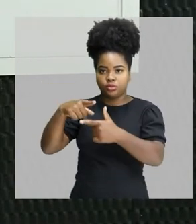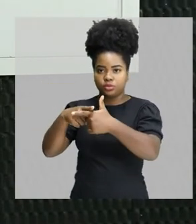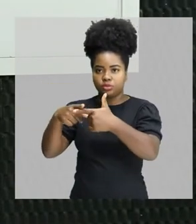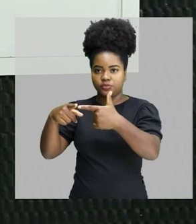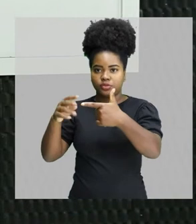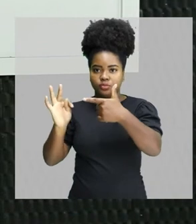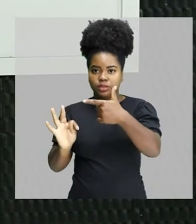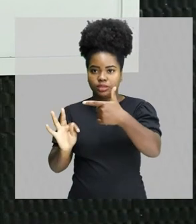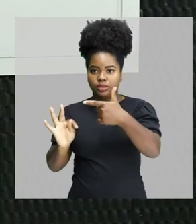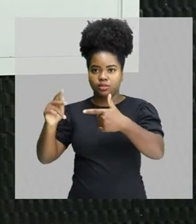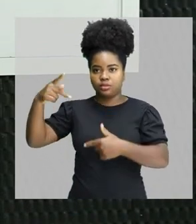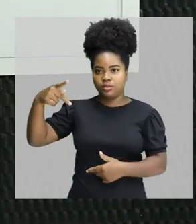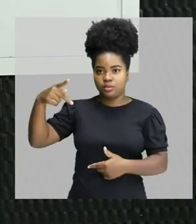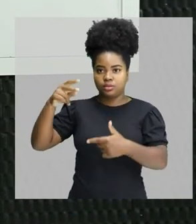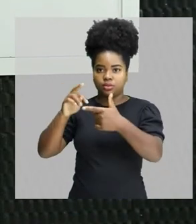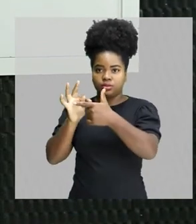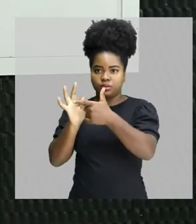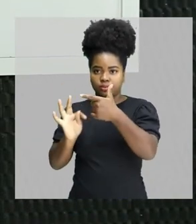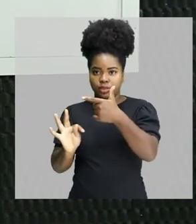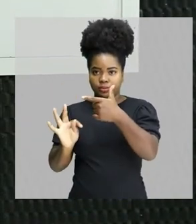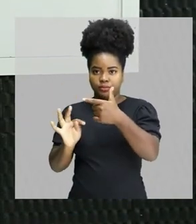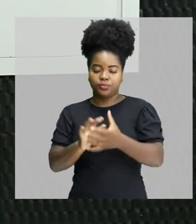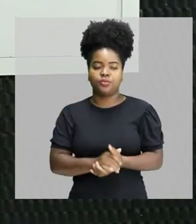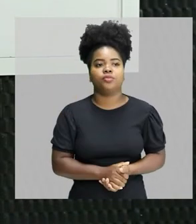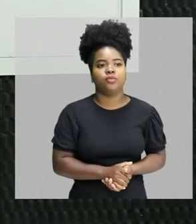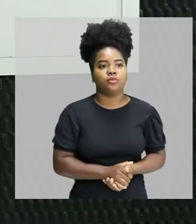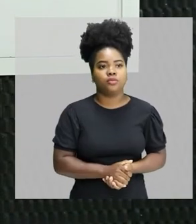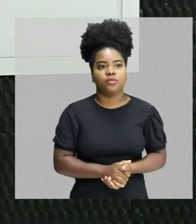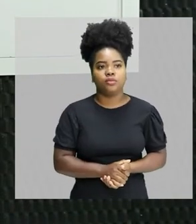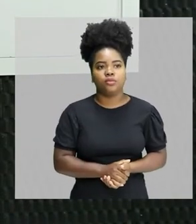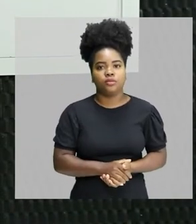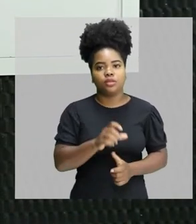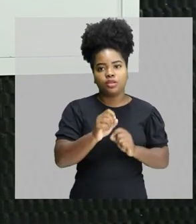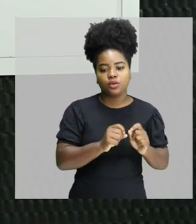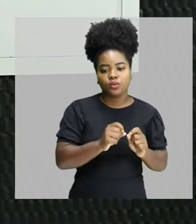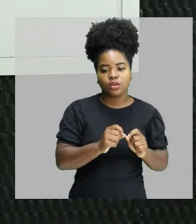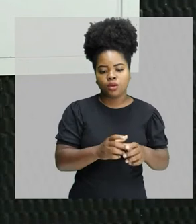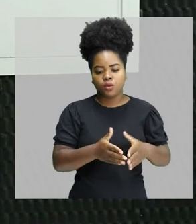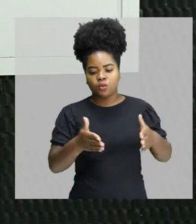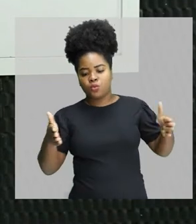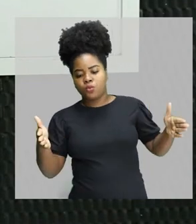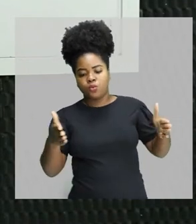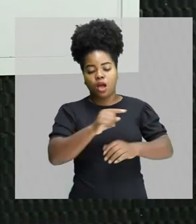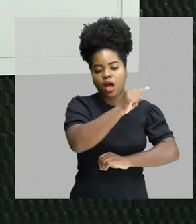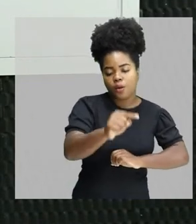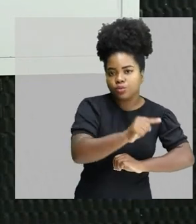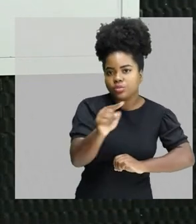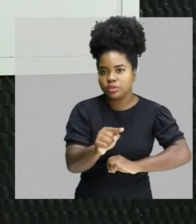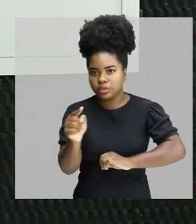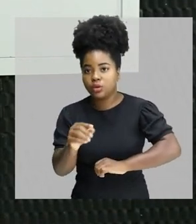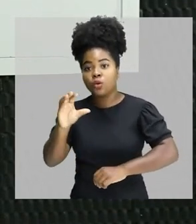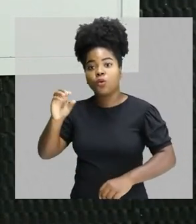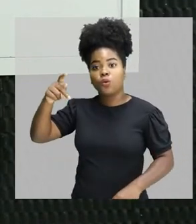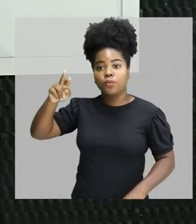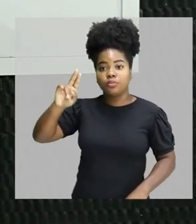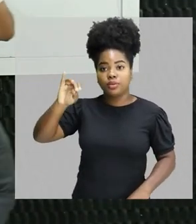facinho para vocês. Esse comprimento de onda nada mais é do que o tamanho da onda. Certo? O tamanho da onda. Certinho?